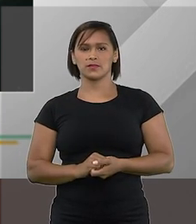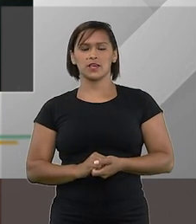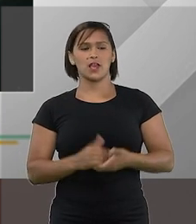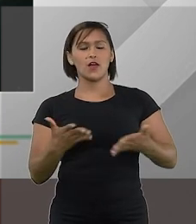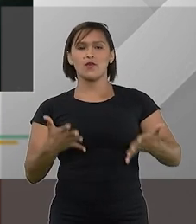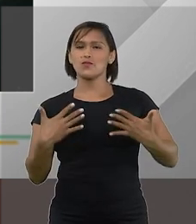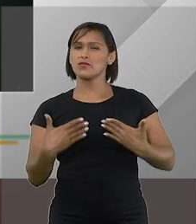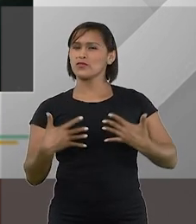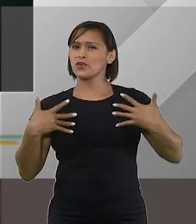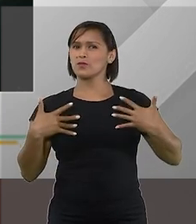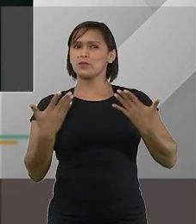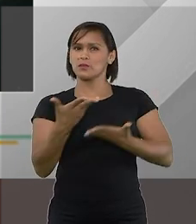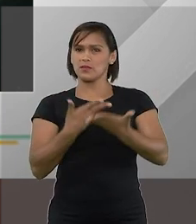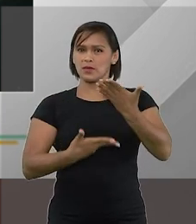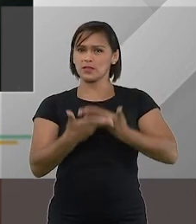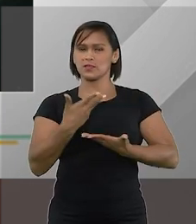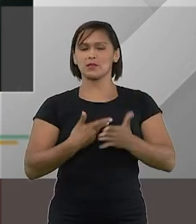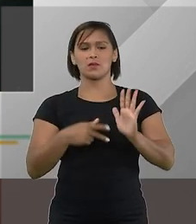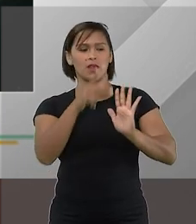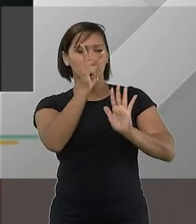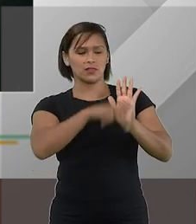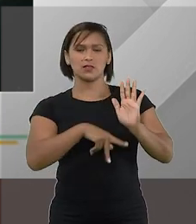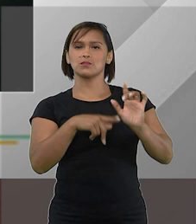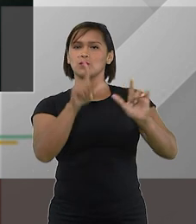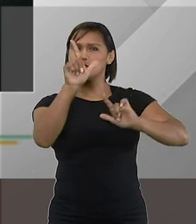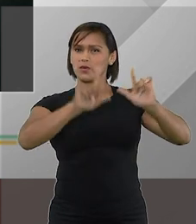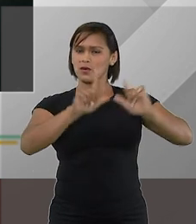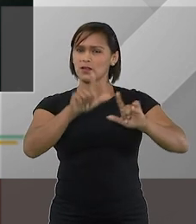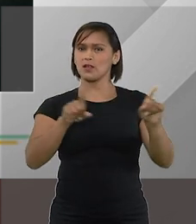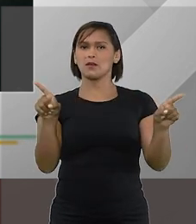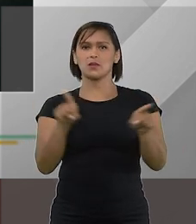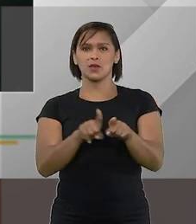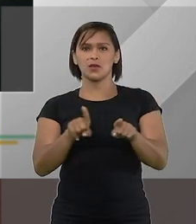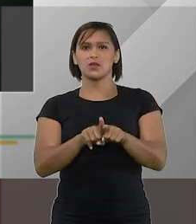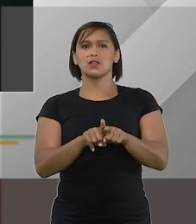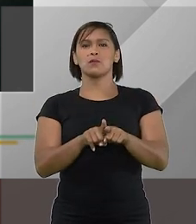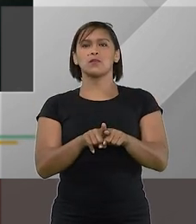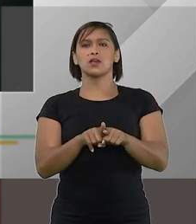foi um grande prazer ter participado desse programa eu também estou